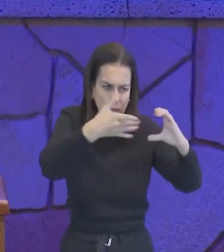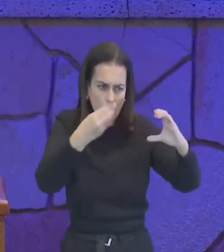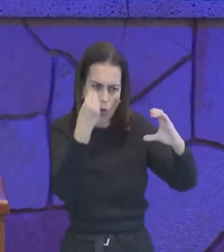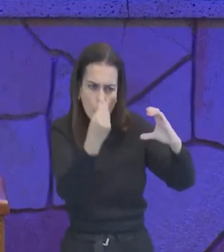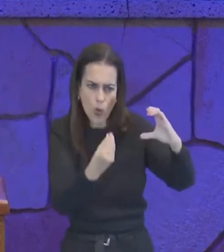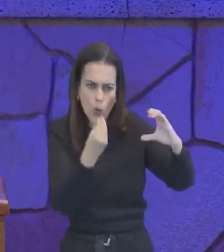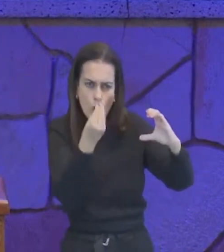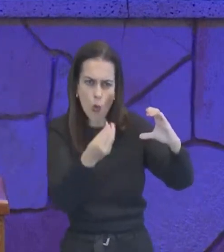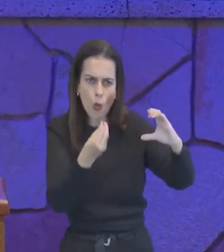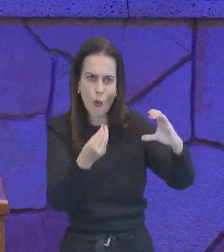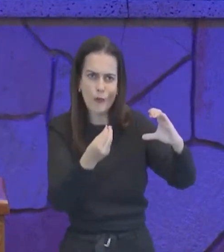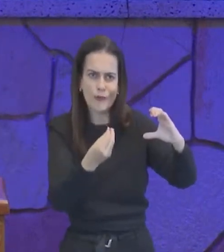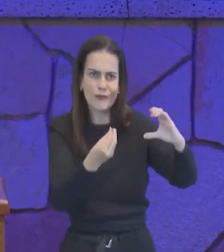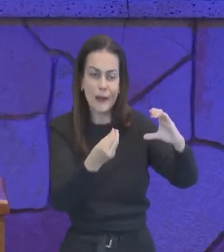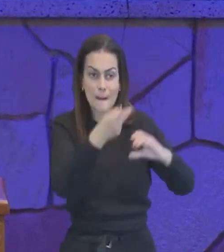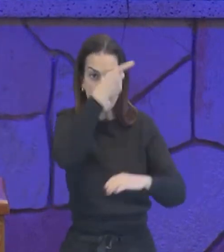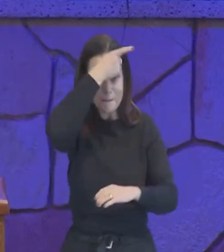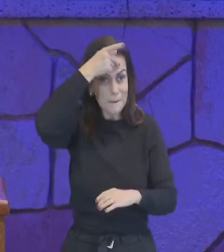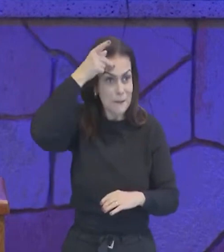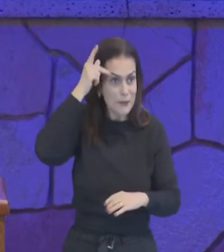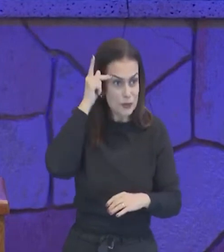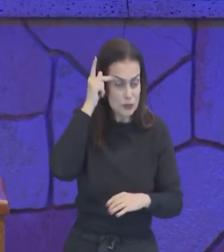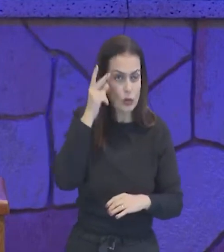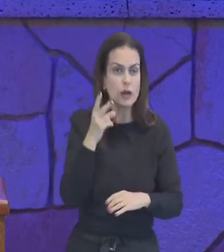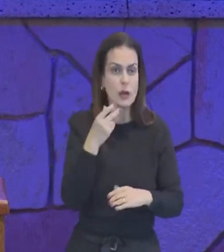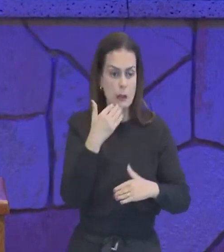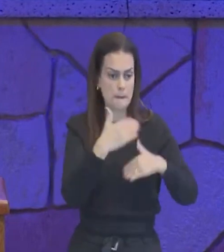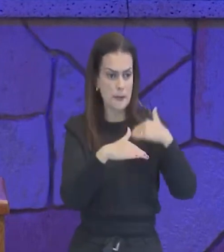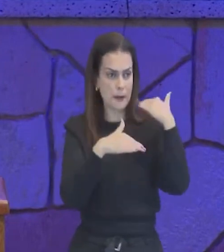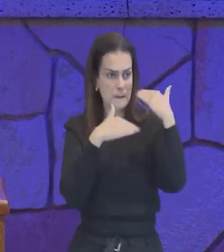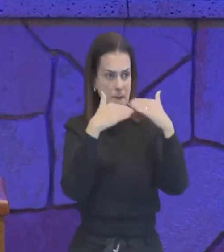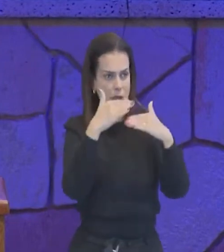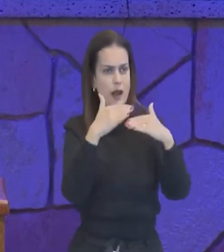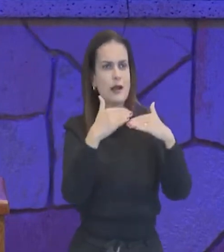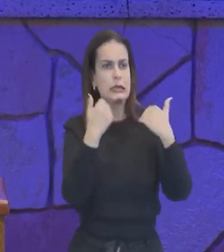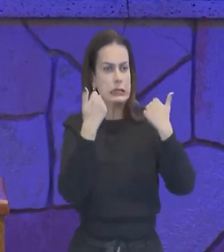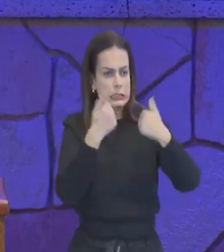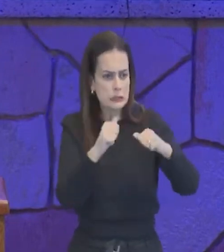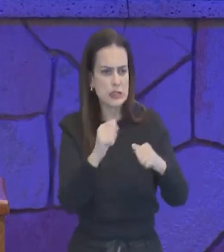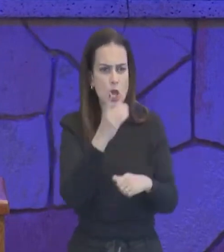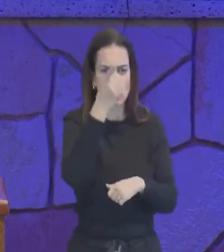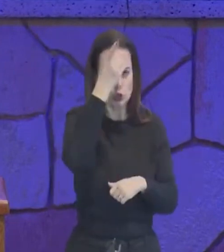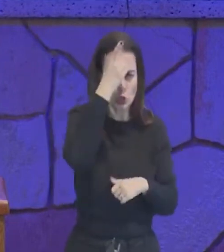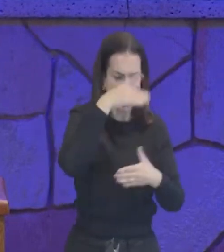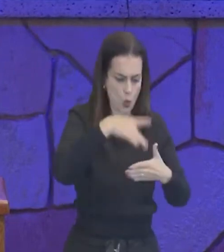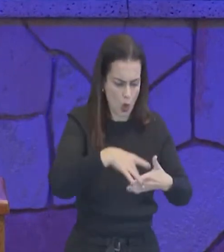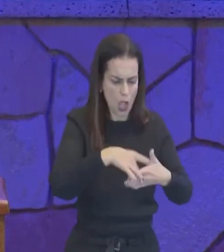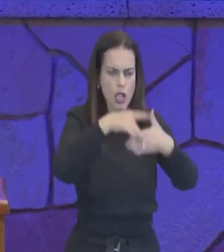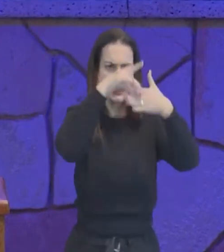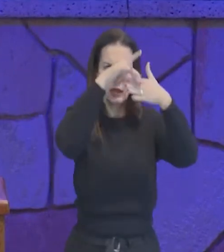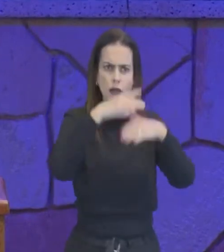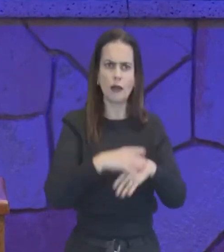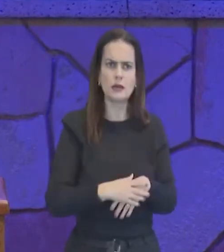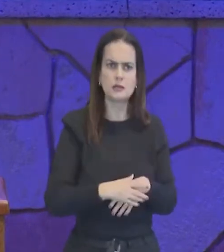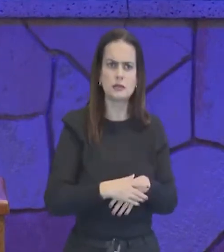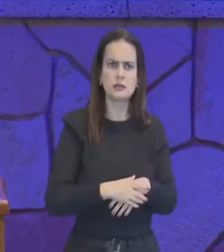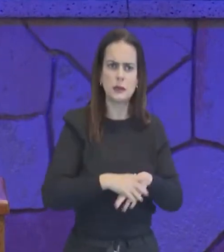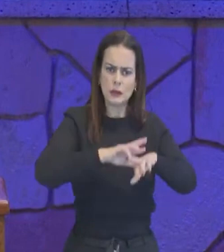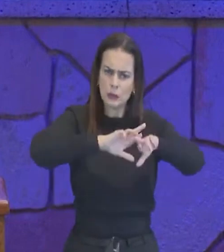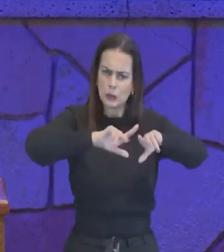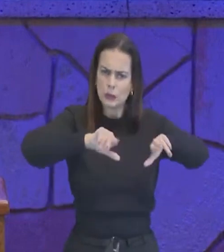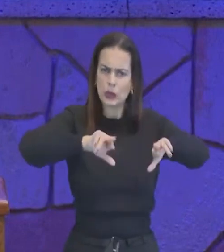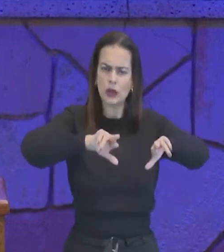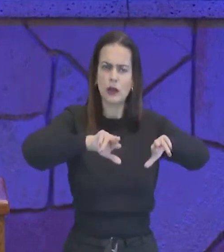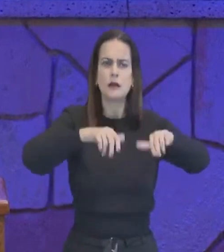aos frutos, aquelas pessoas, nesse processo, de estabelecimento, de vocação, de liderança, e tantas outras coisas mais,